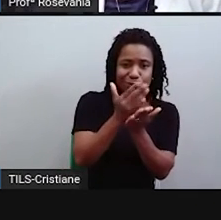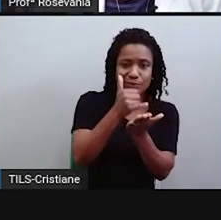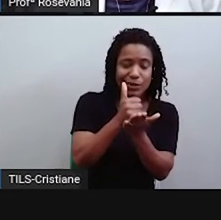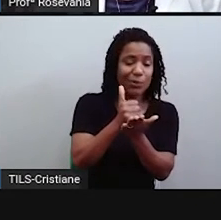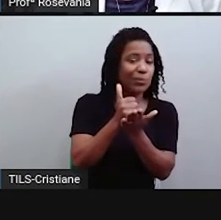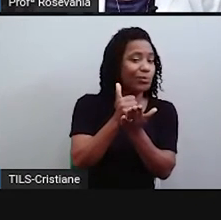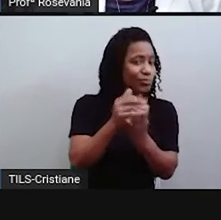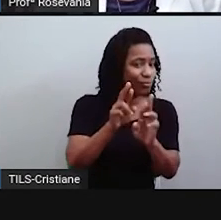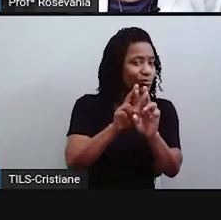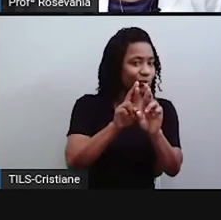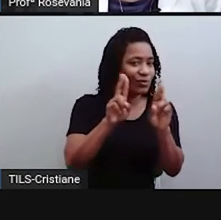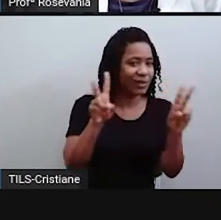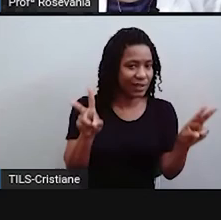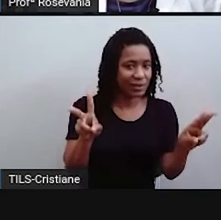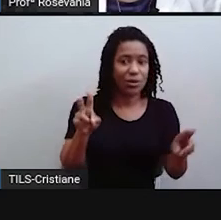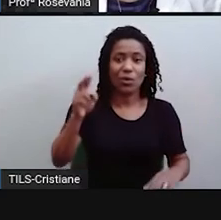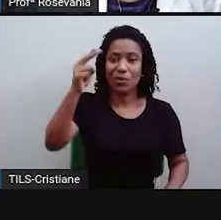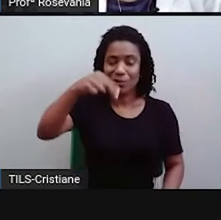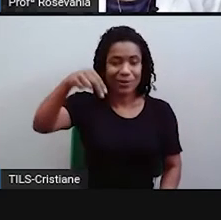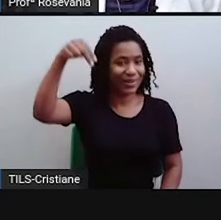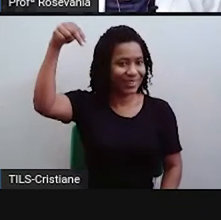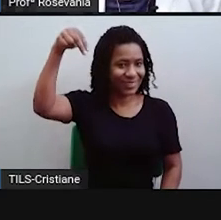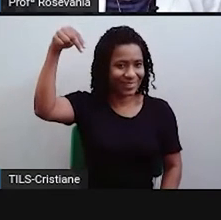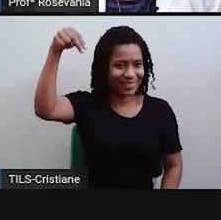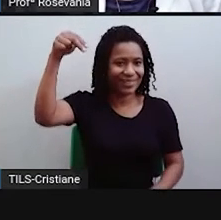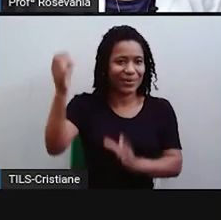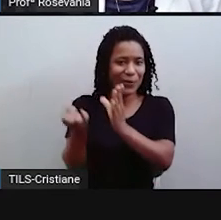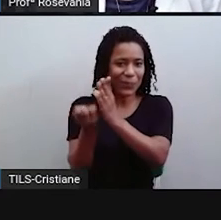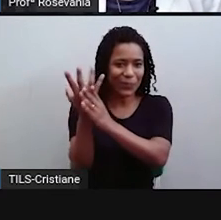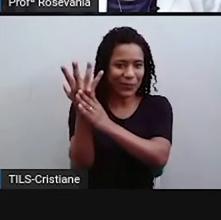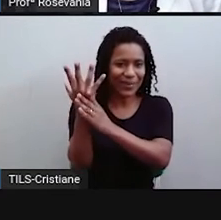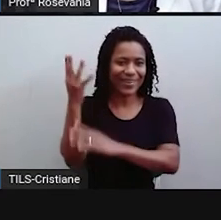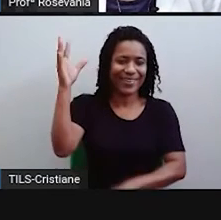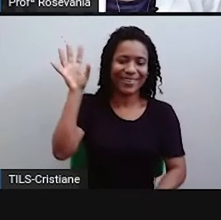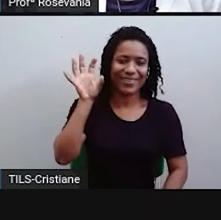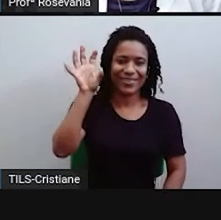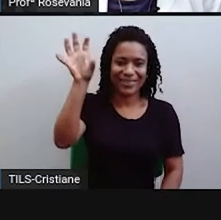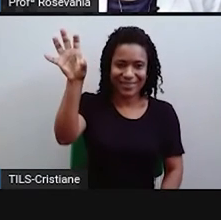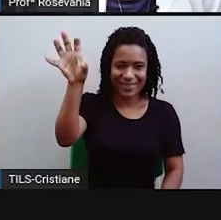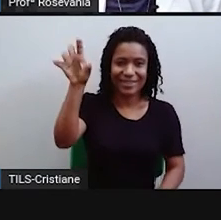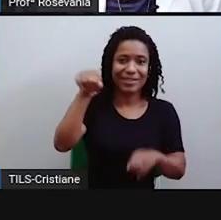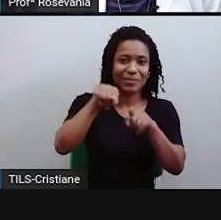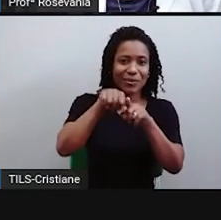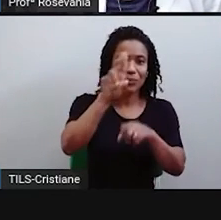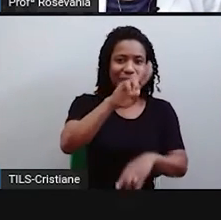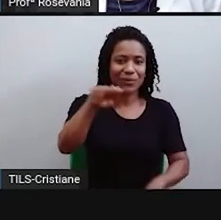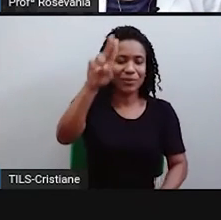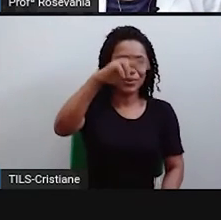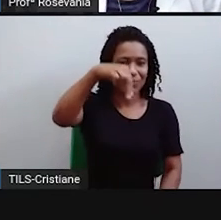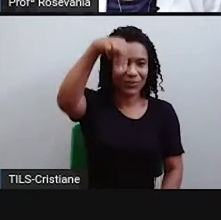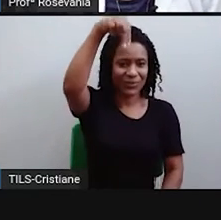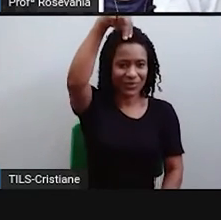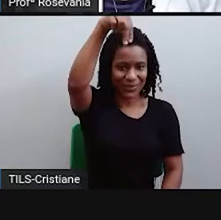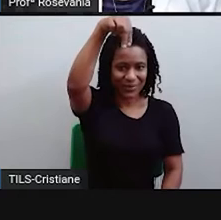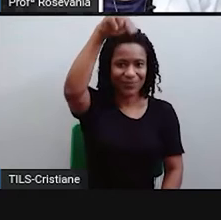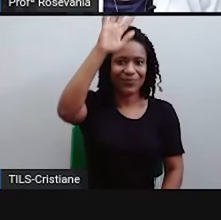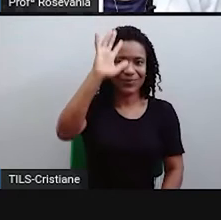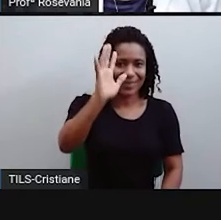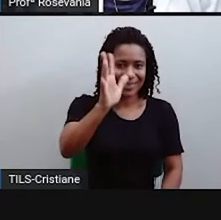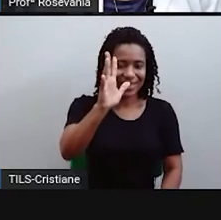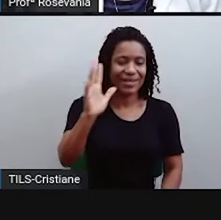mas a região Nordeste já aparece, já aparece o nome Região Norte, o nome Centro-Oeste